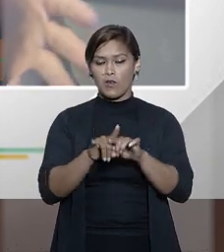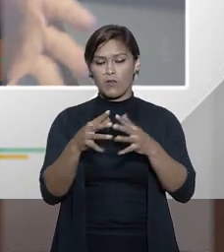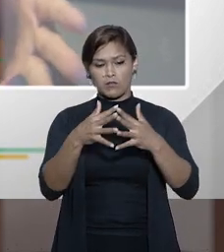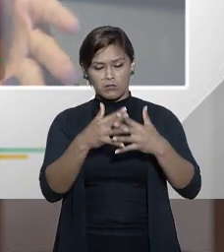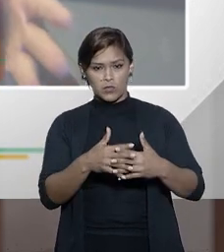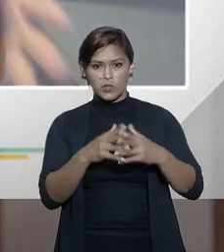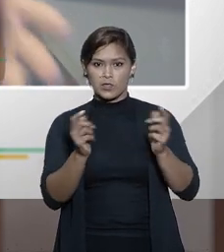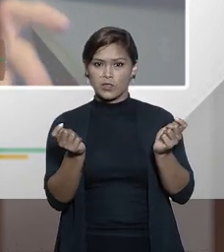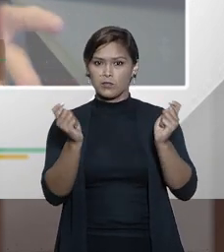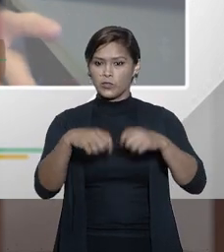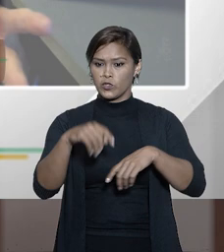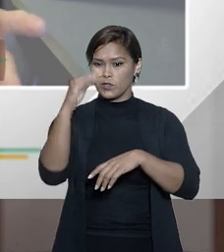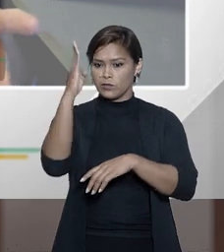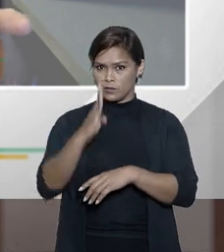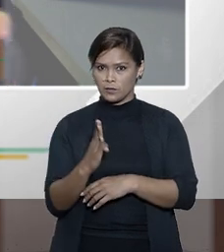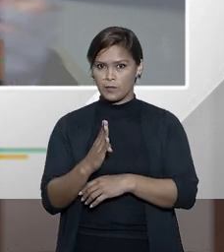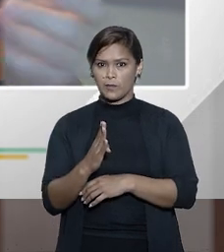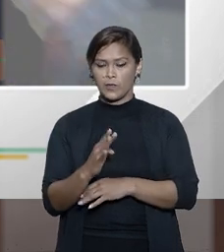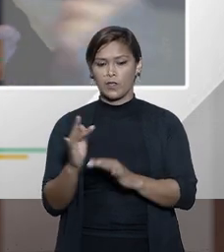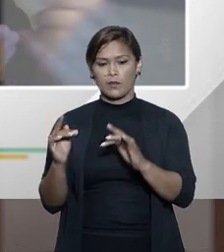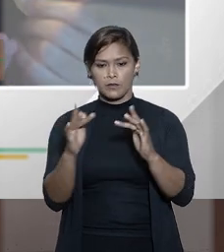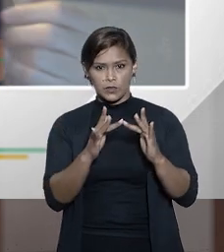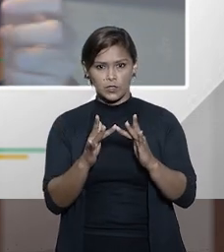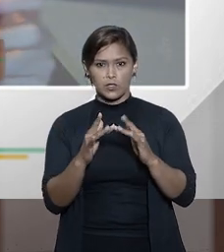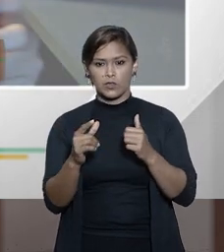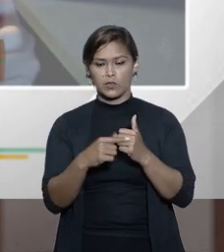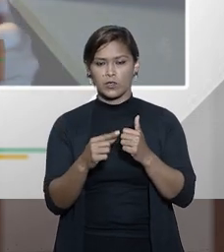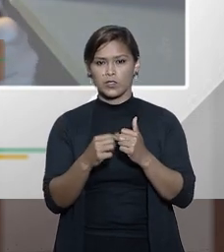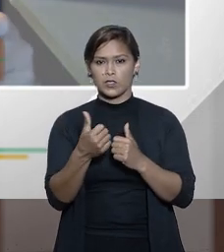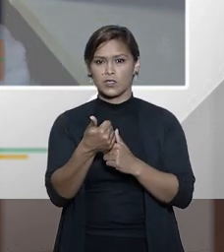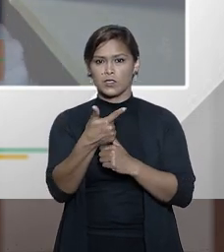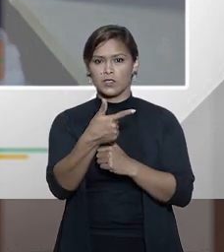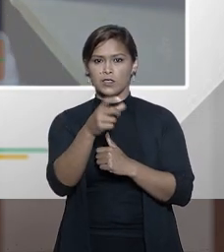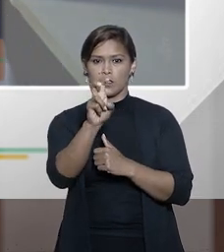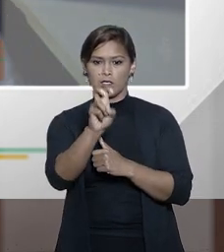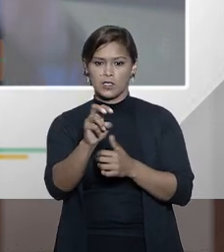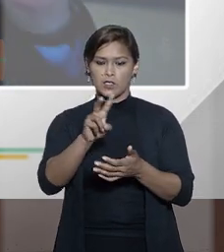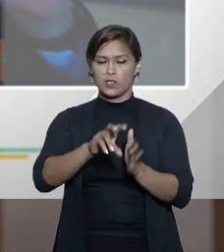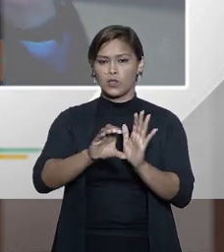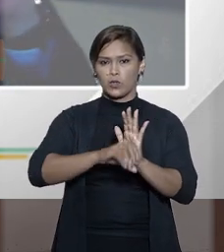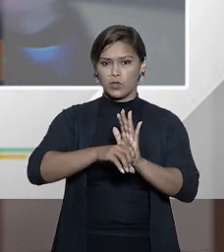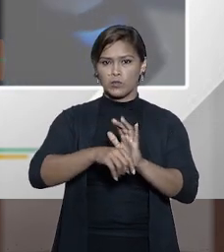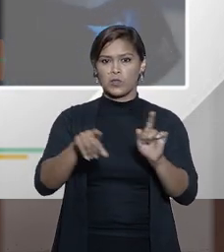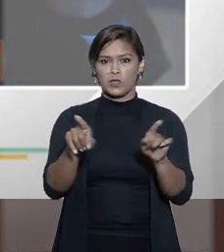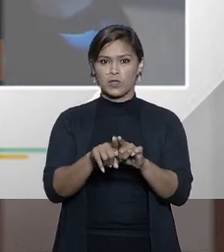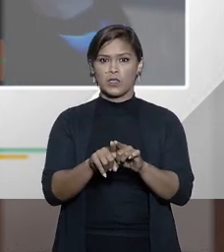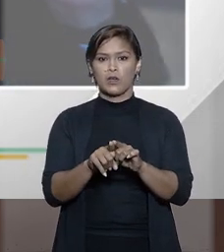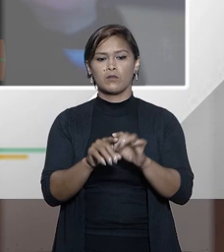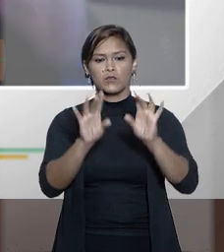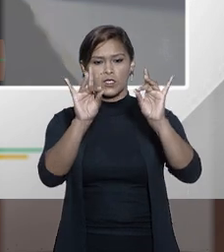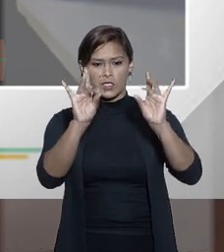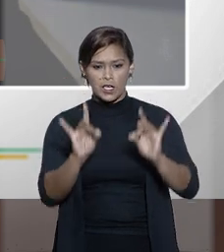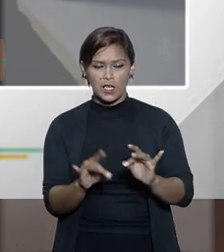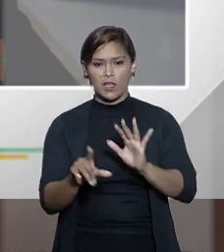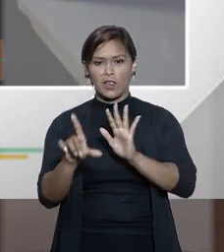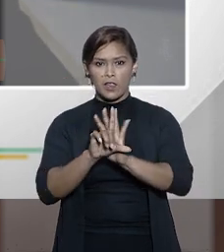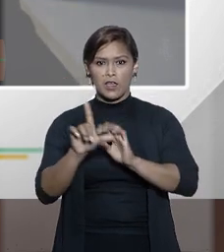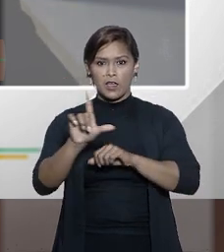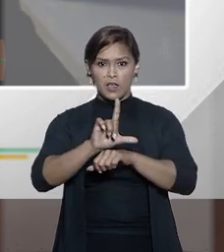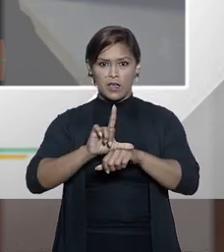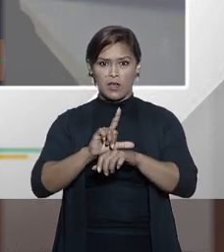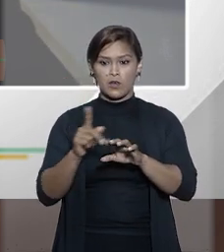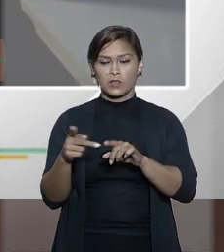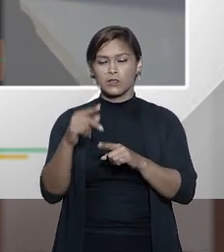ao que é permitido no Brasil de acordo com o artigo 75 do código penal e de acordo com cada moldura legal